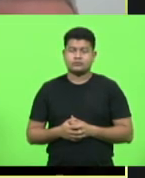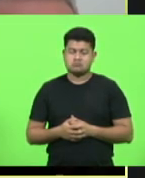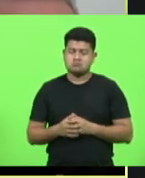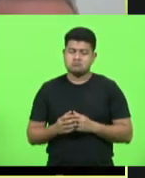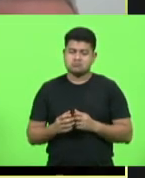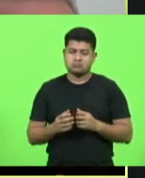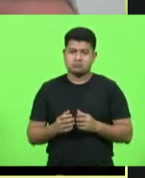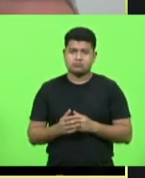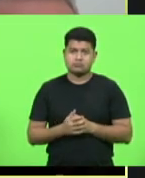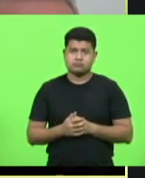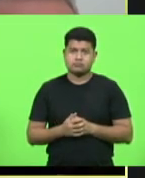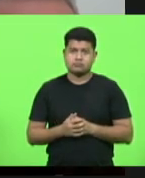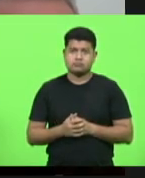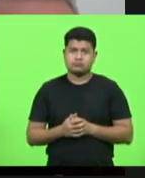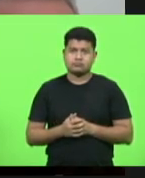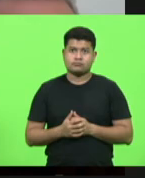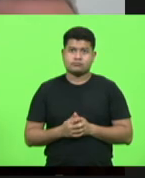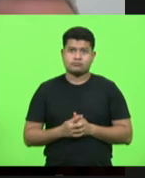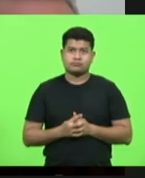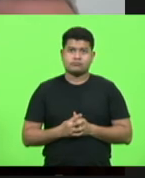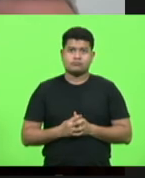pois não deputado Padre Pedro